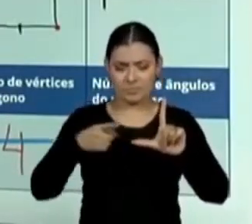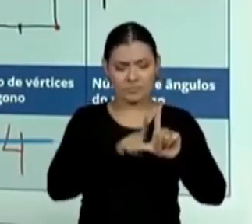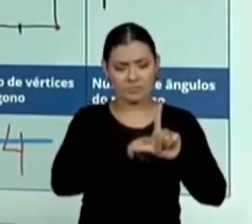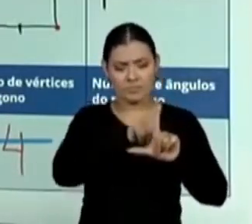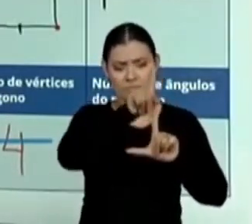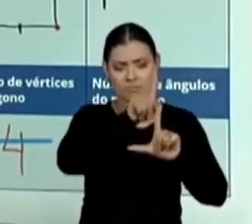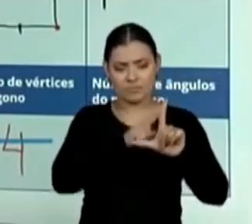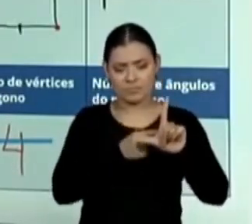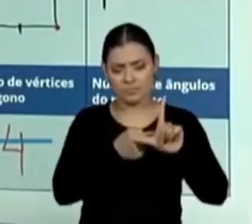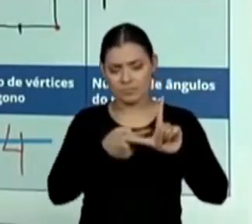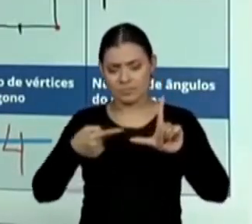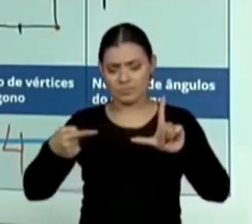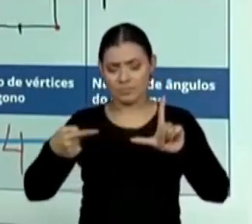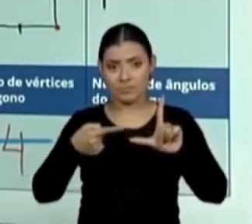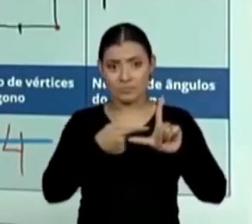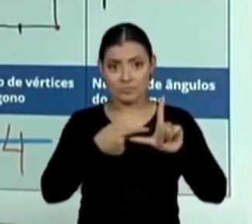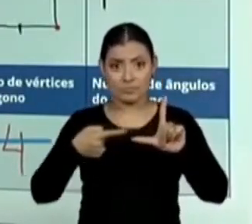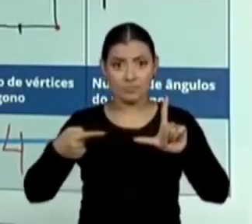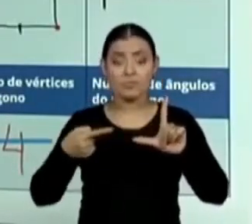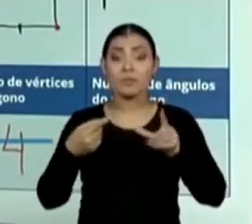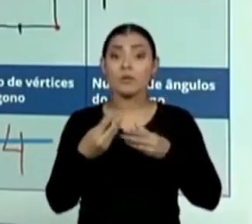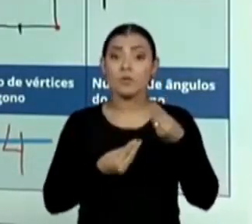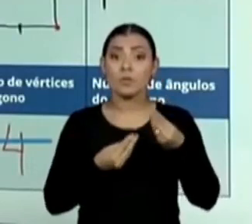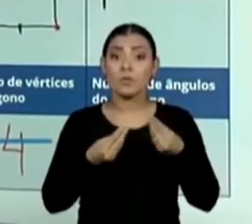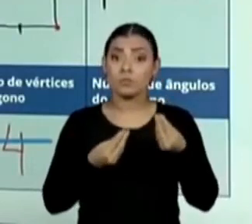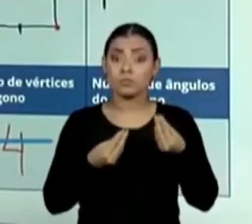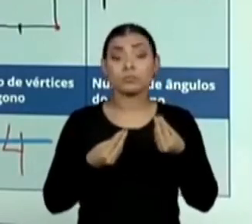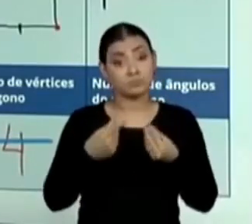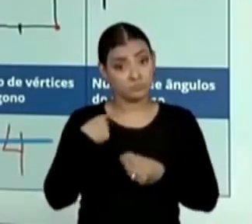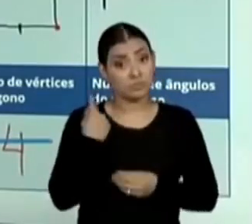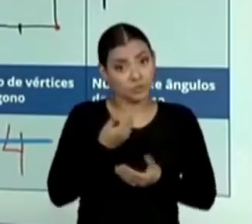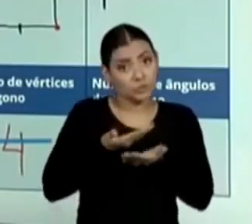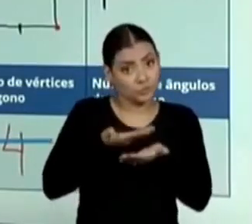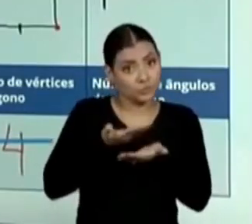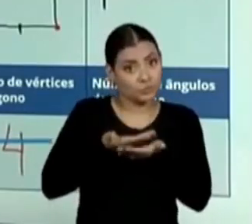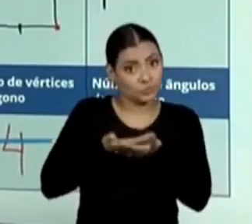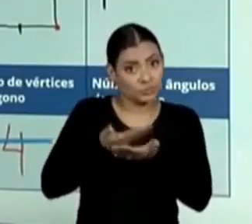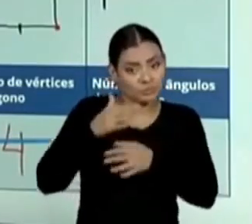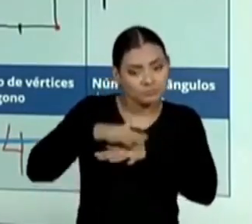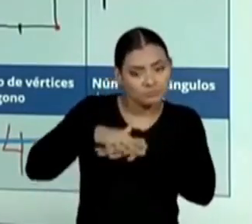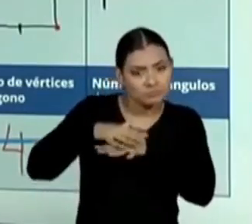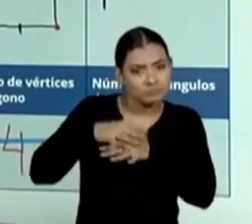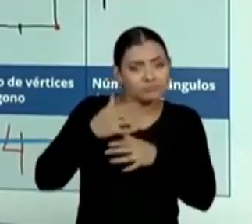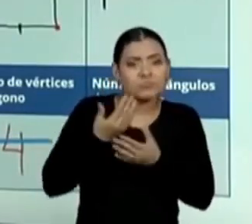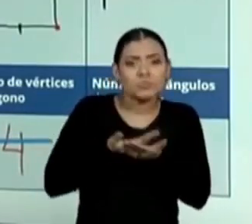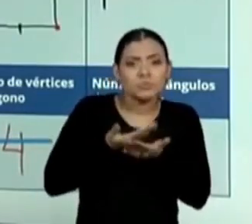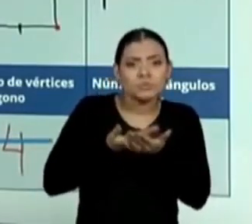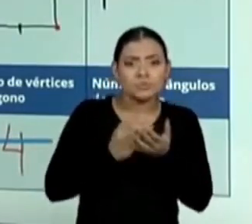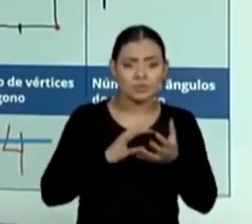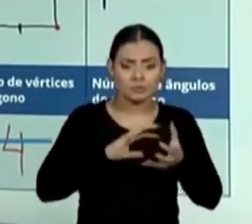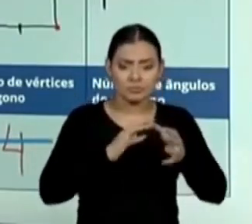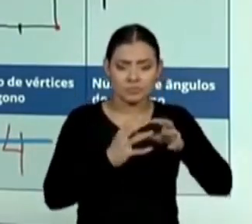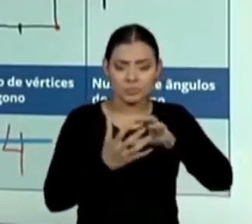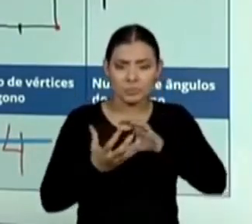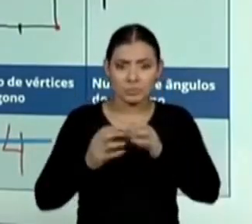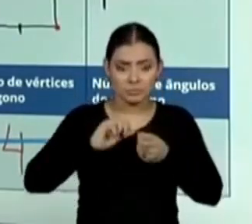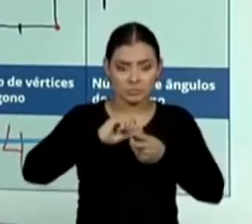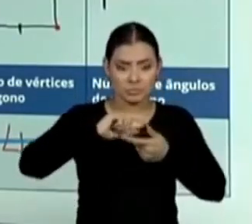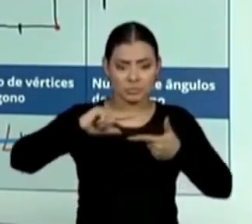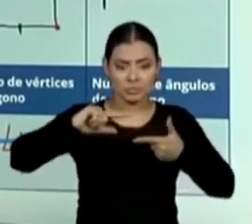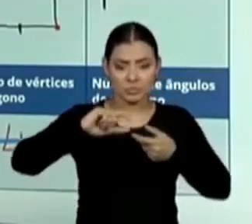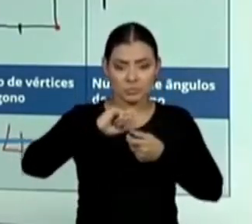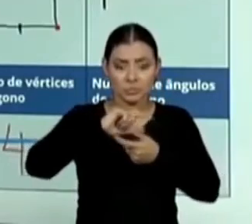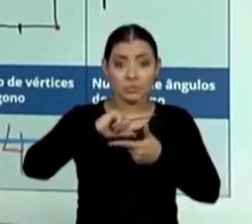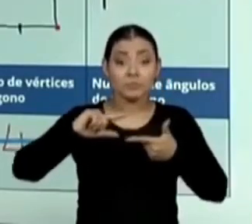de arestas, falamos muito essa palavra quando estamos estudando os corpos geométricos espaciais,